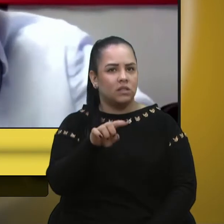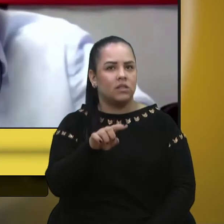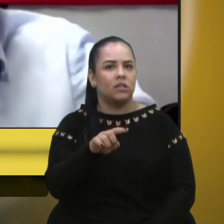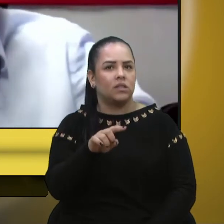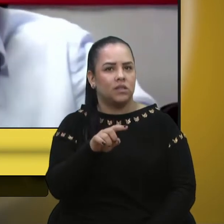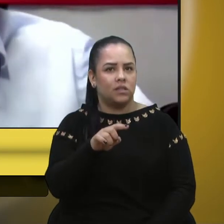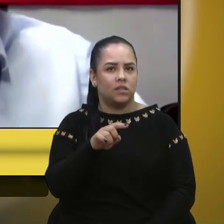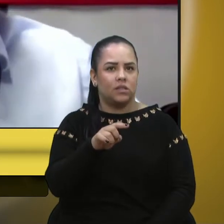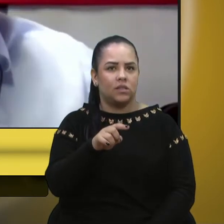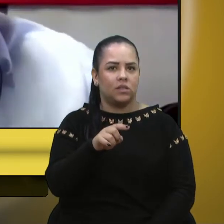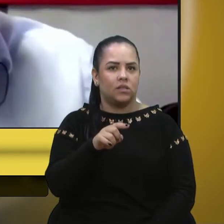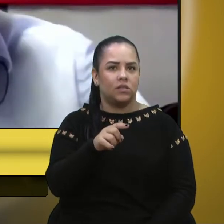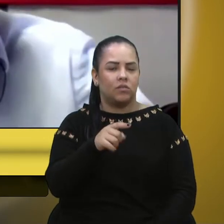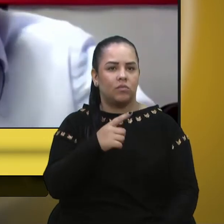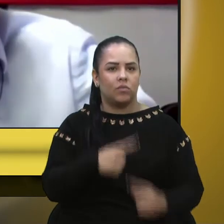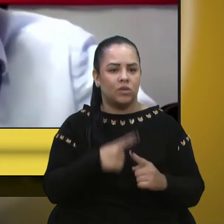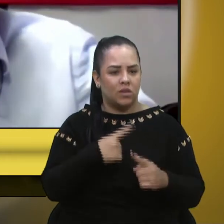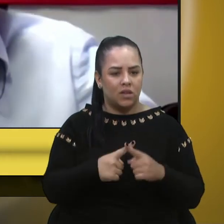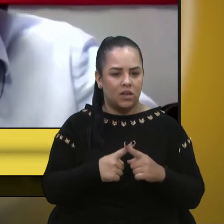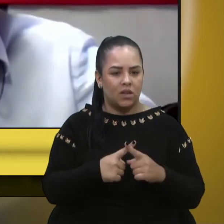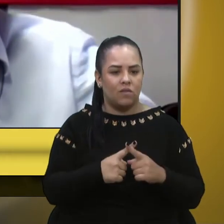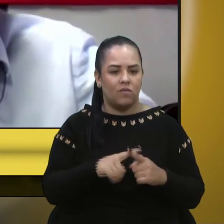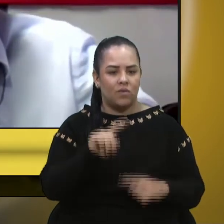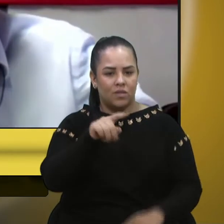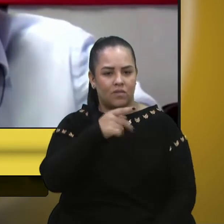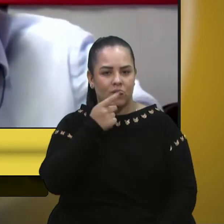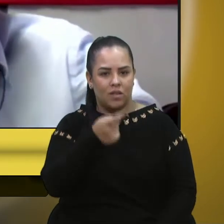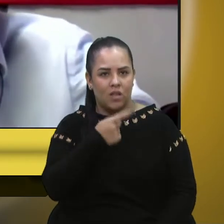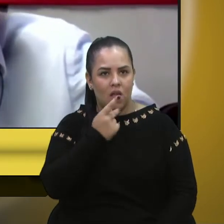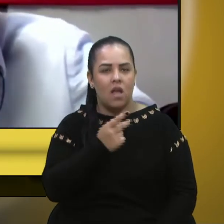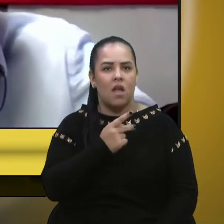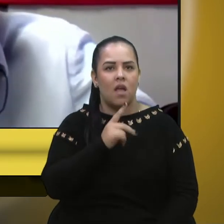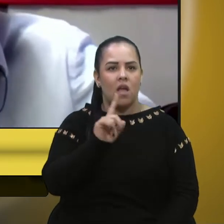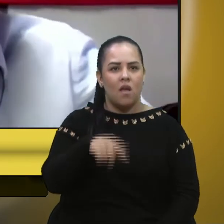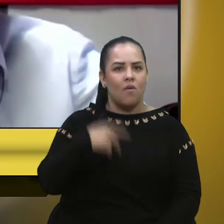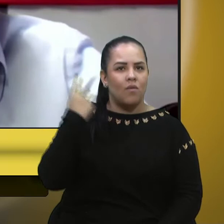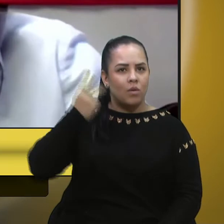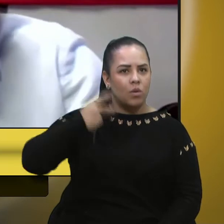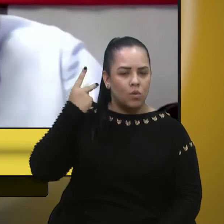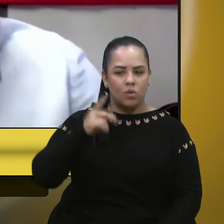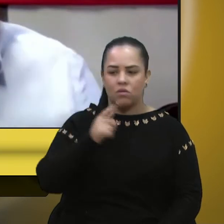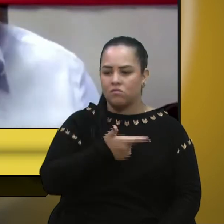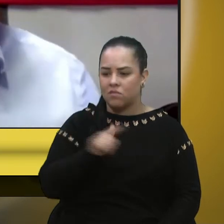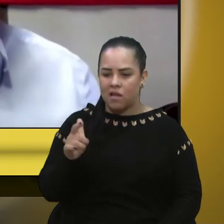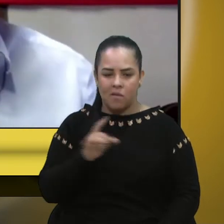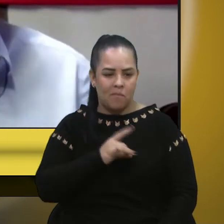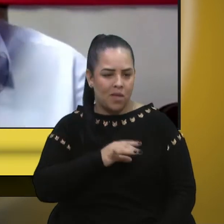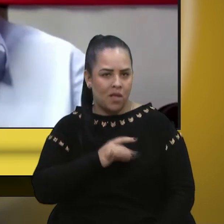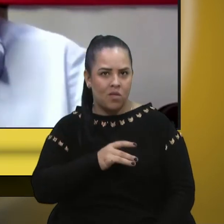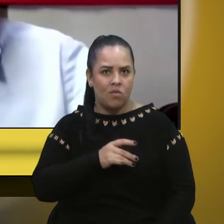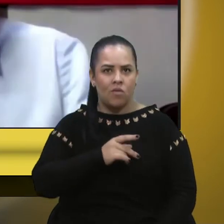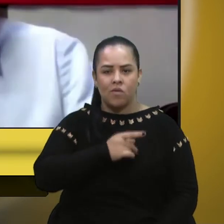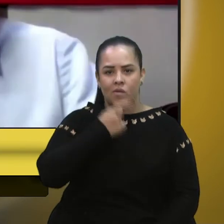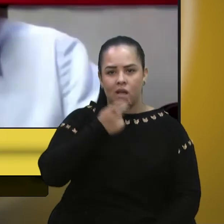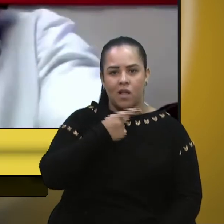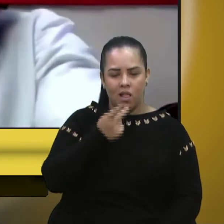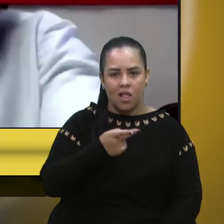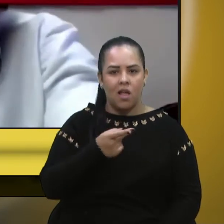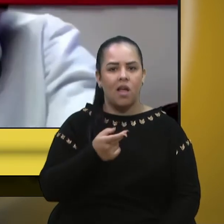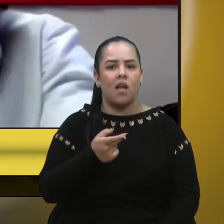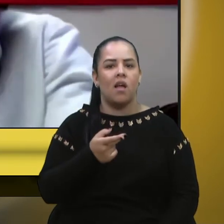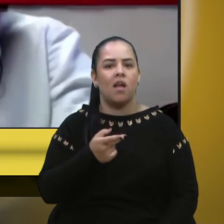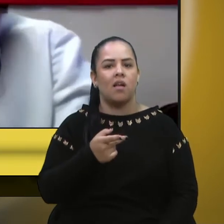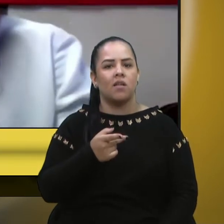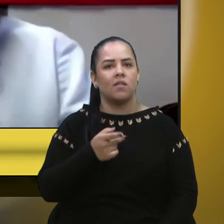posição. O senhor vereador não tem medo de se posicionar e se posiciona de maneira